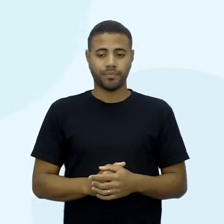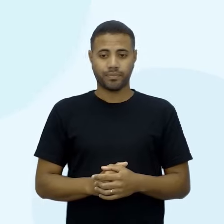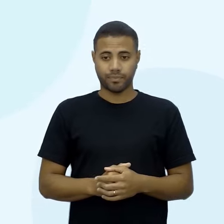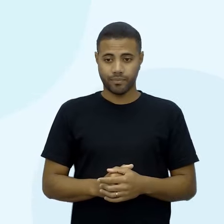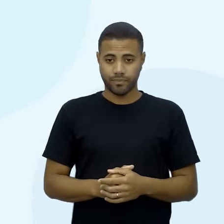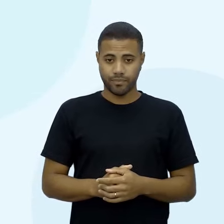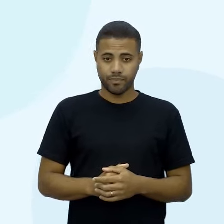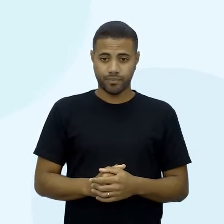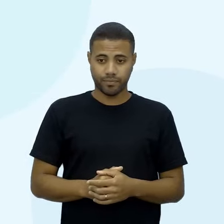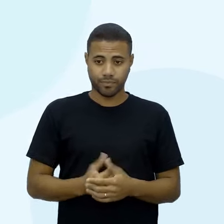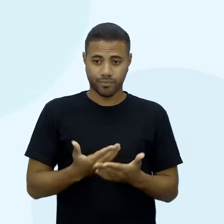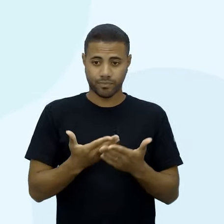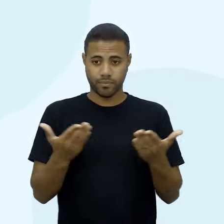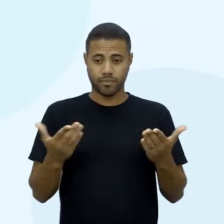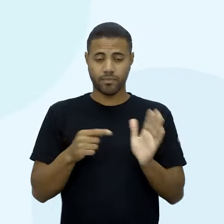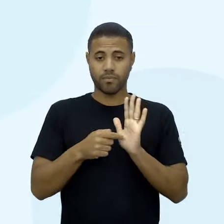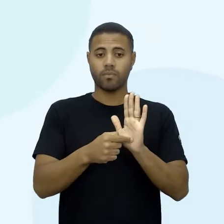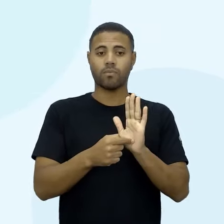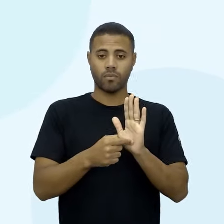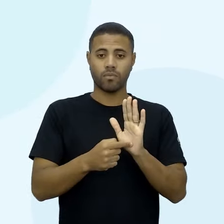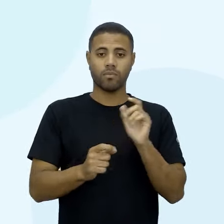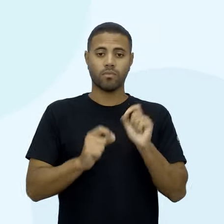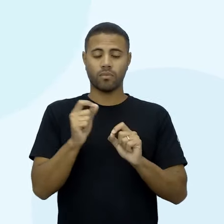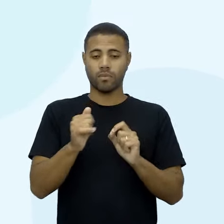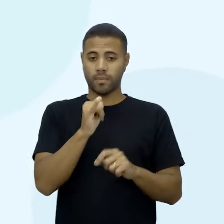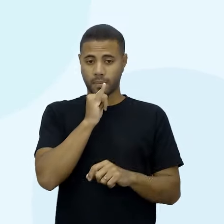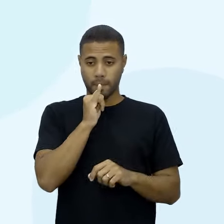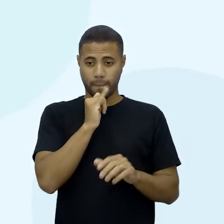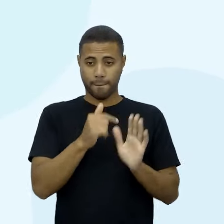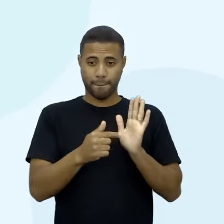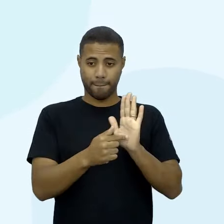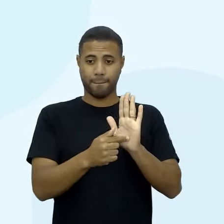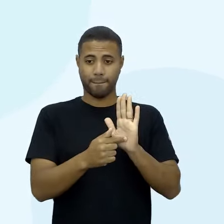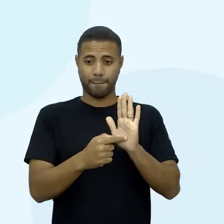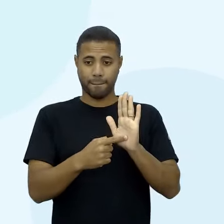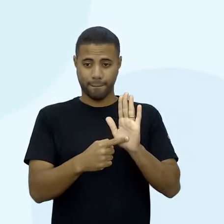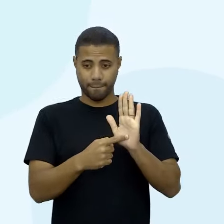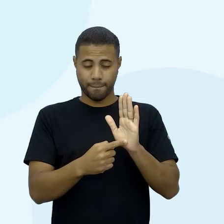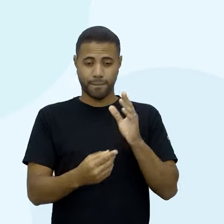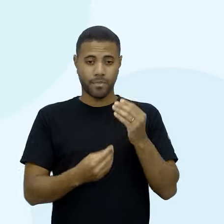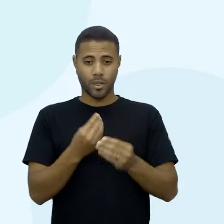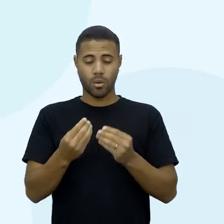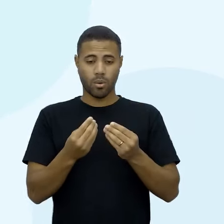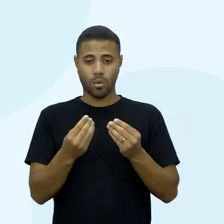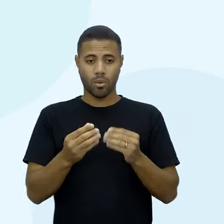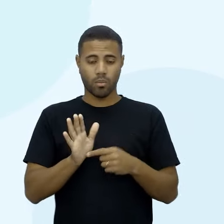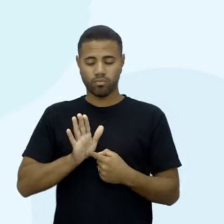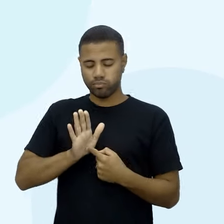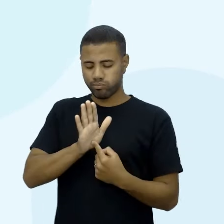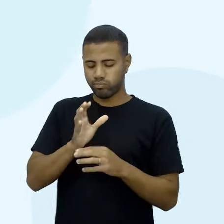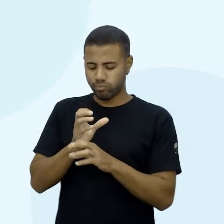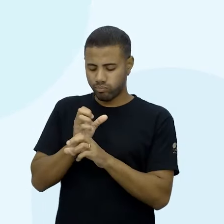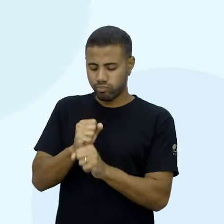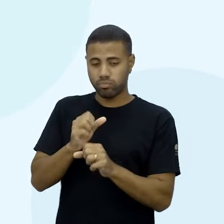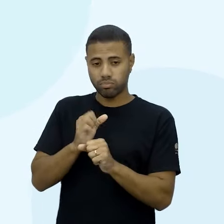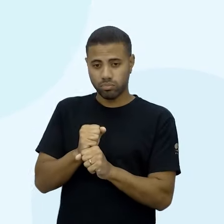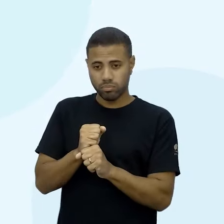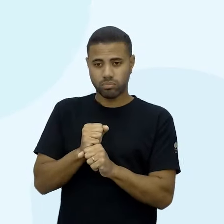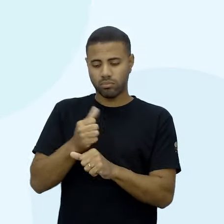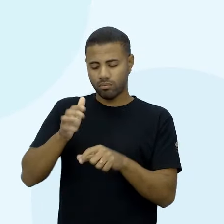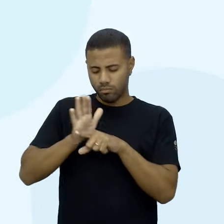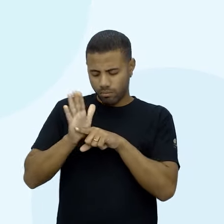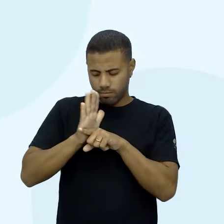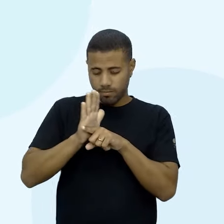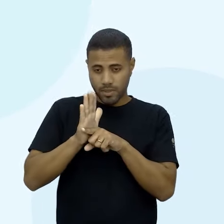apresenta para vocês, tá? Um exemplo aí, tá? Determina o tamanho da amostra necessária para a realização de uma